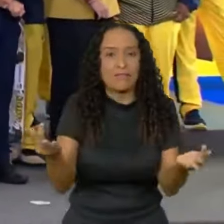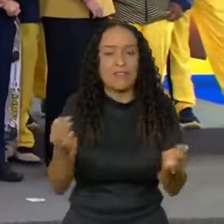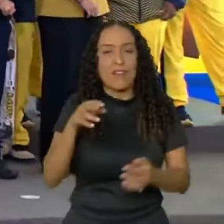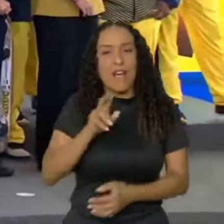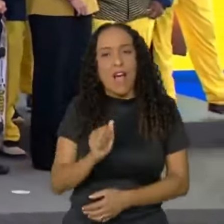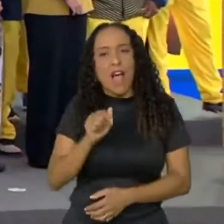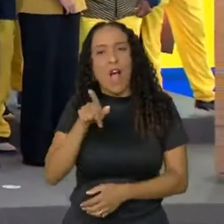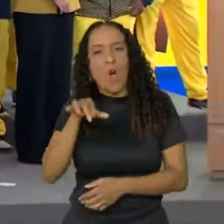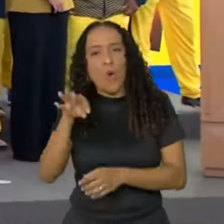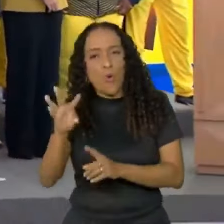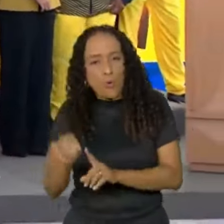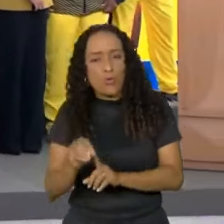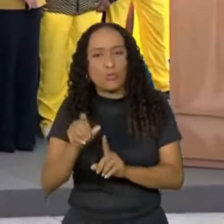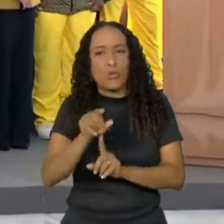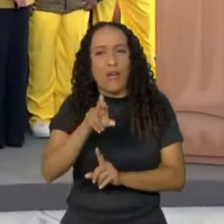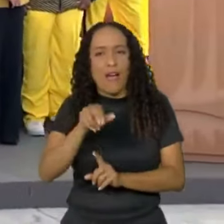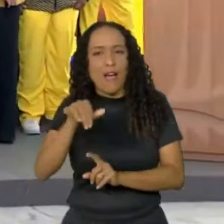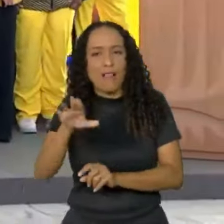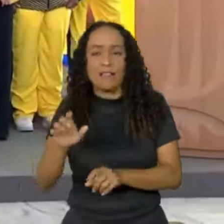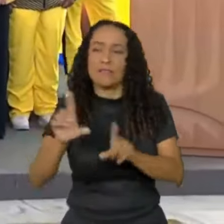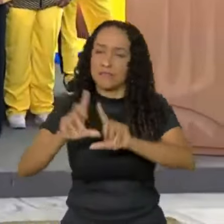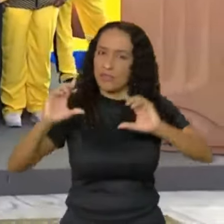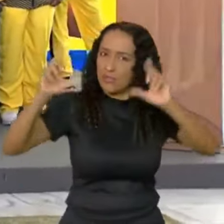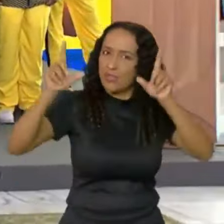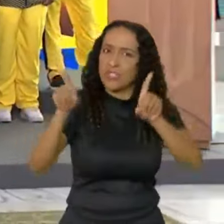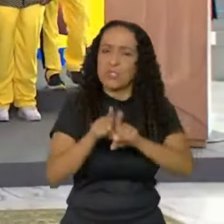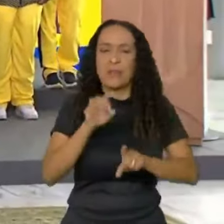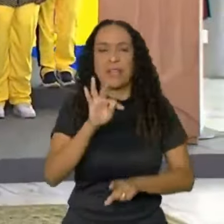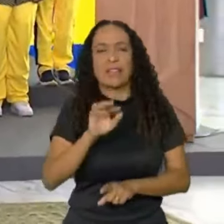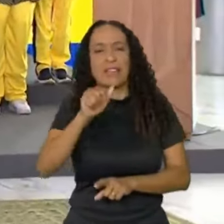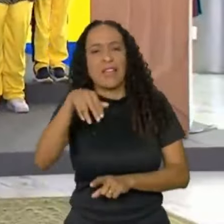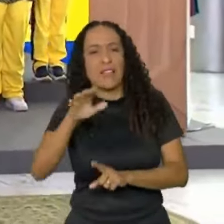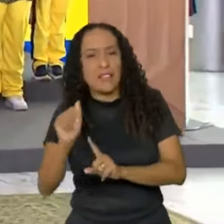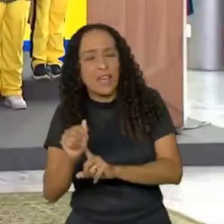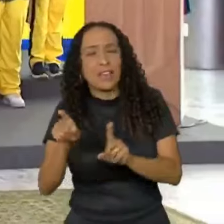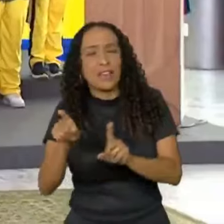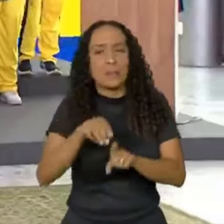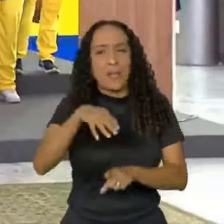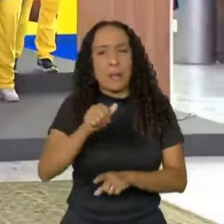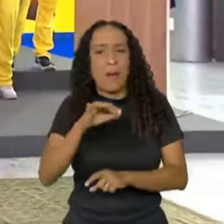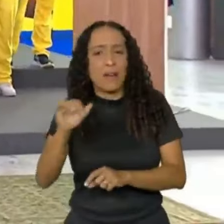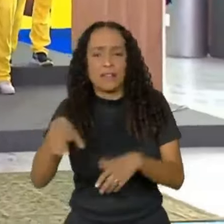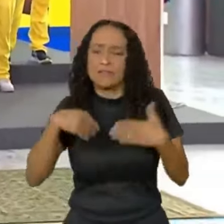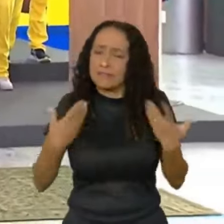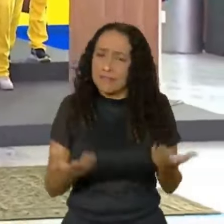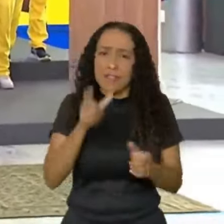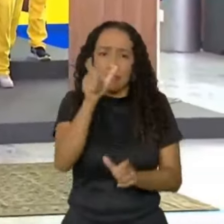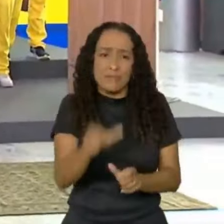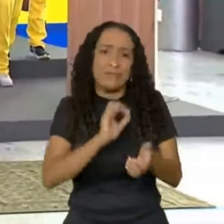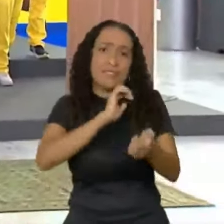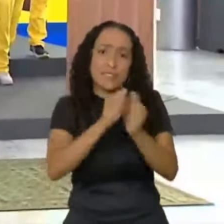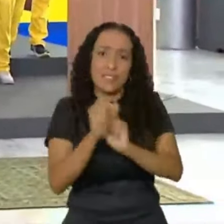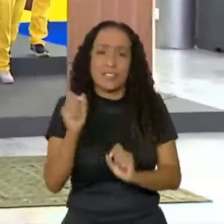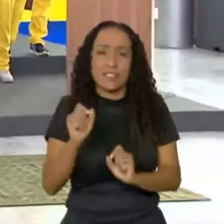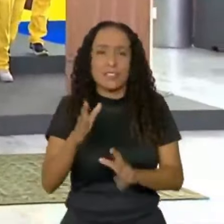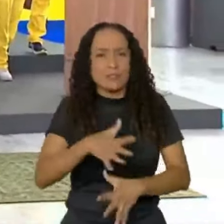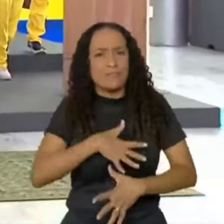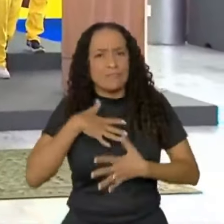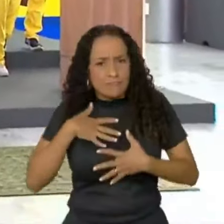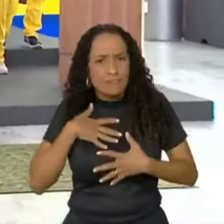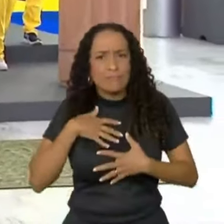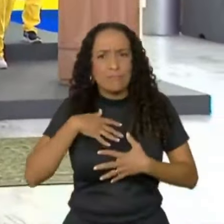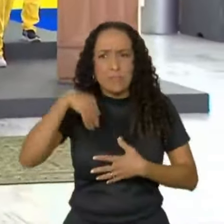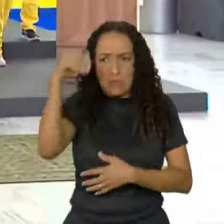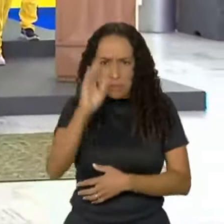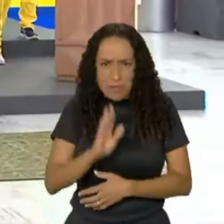Raiz. É a pátria do vôlei. Está aqui a Tainara, está aqui a Macris. Enfim, são atletas que honram esse país que nós